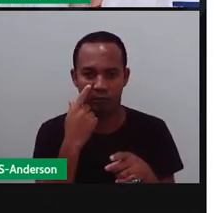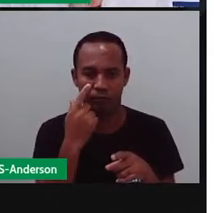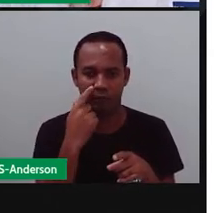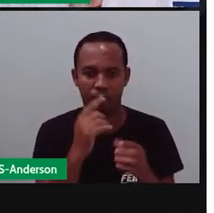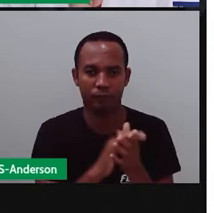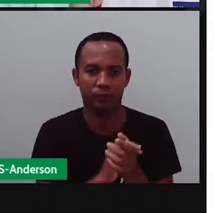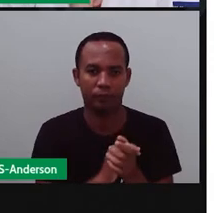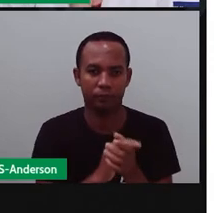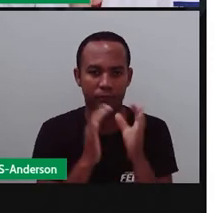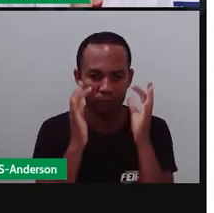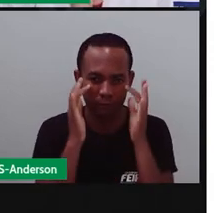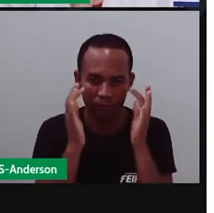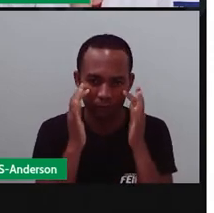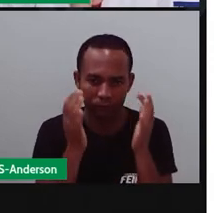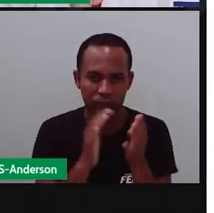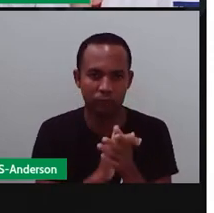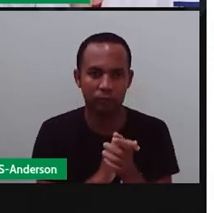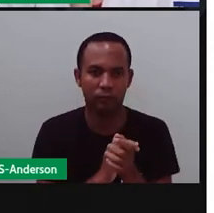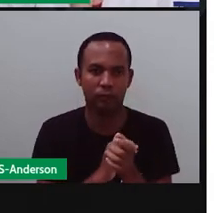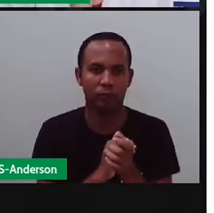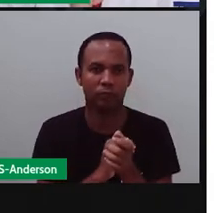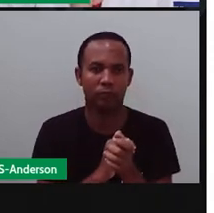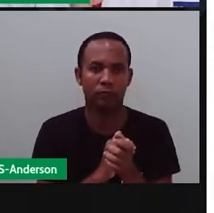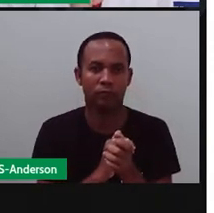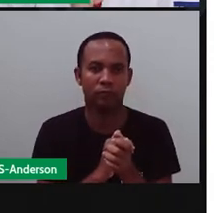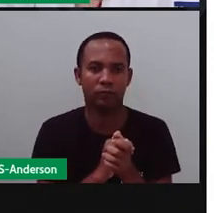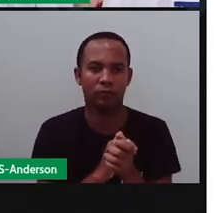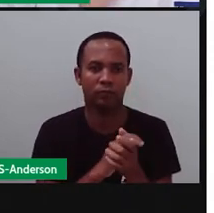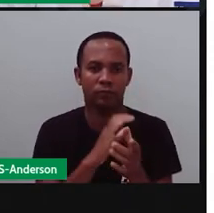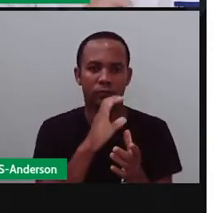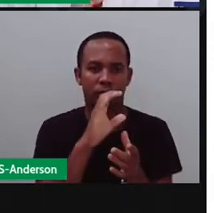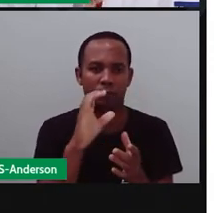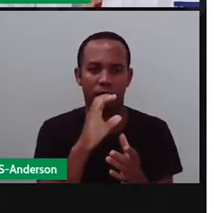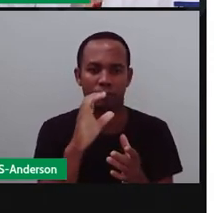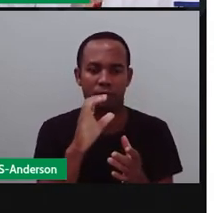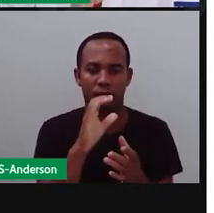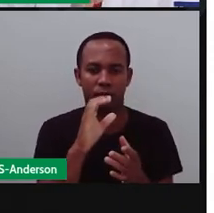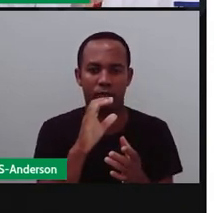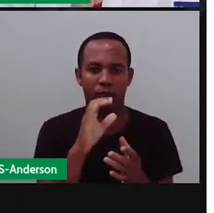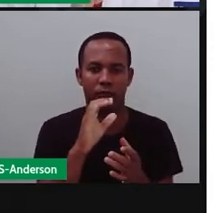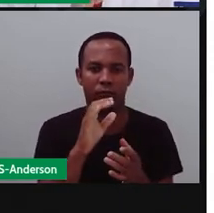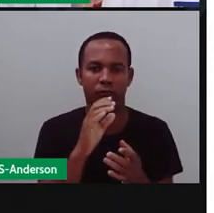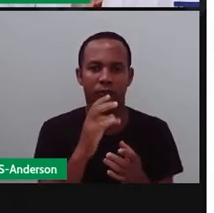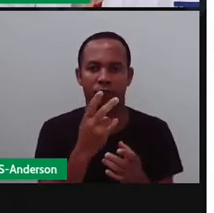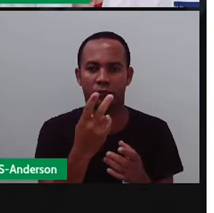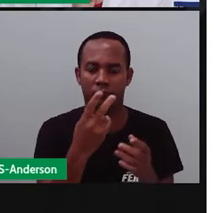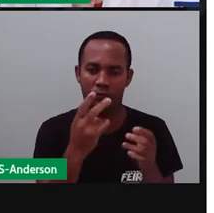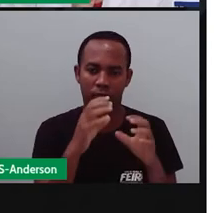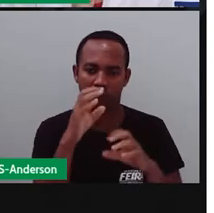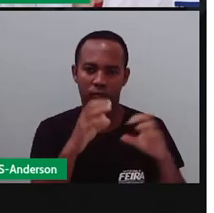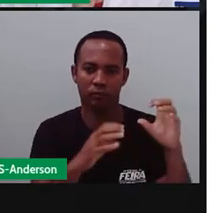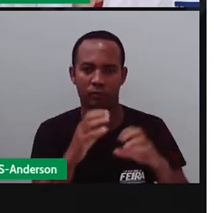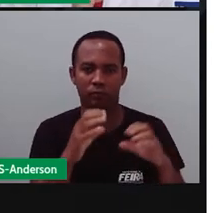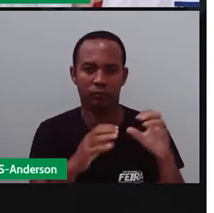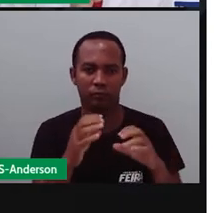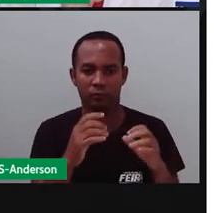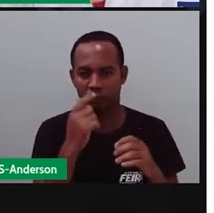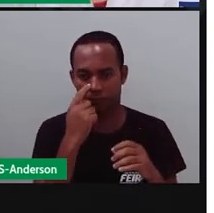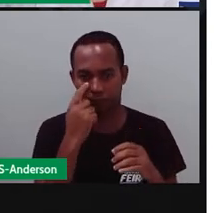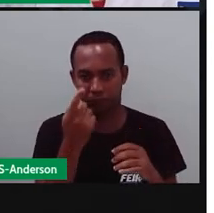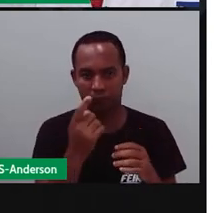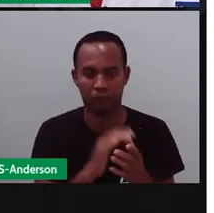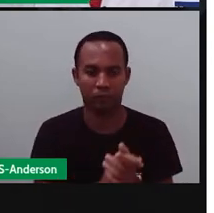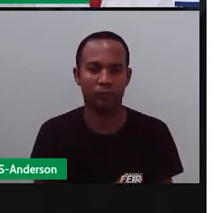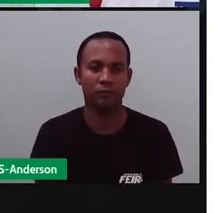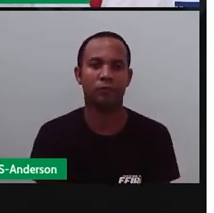é que vocês prestem atenção. O cravo e a rosa. O cravo brigou com a rosa debaixo